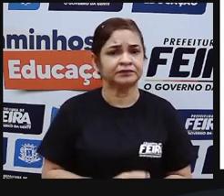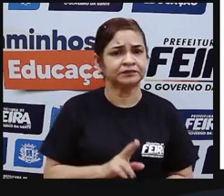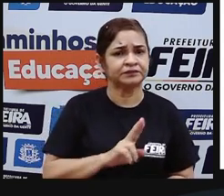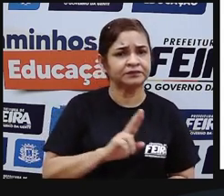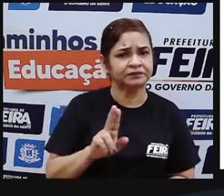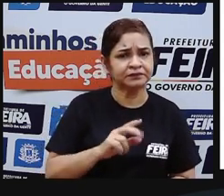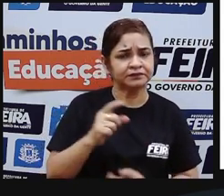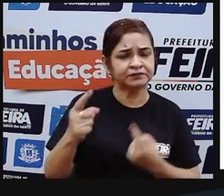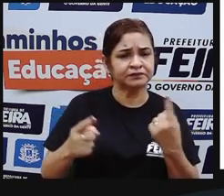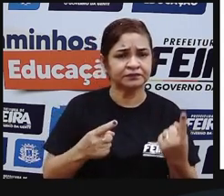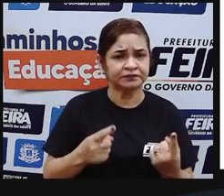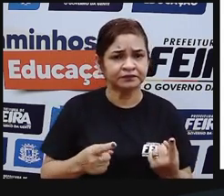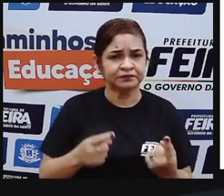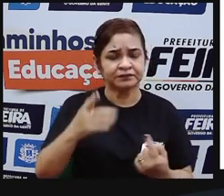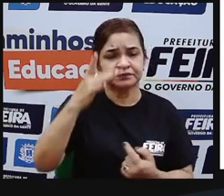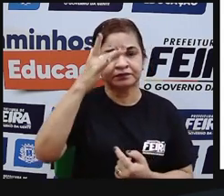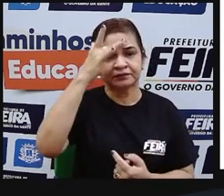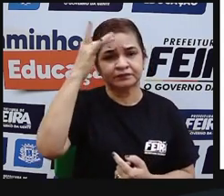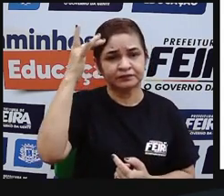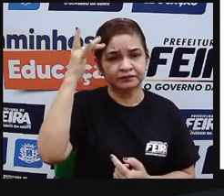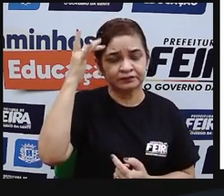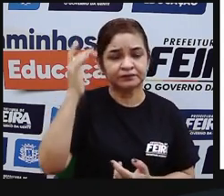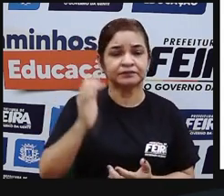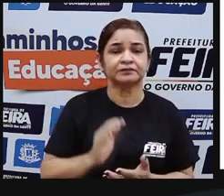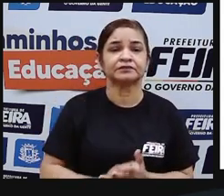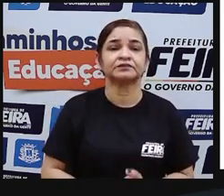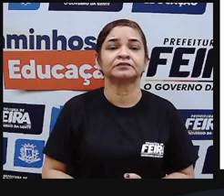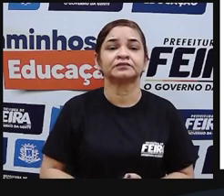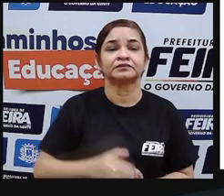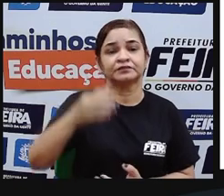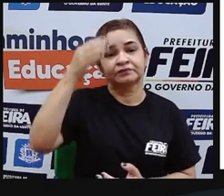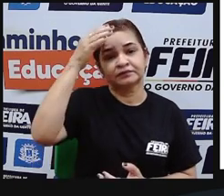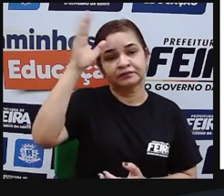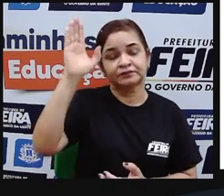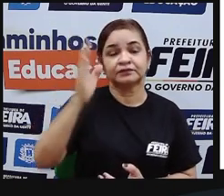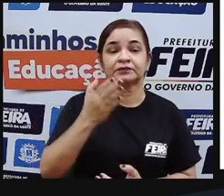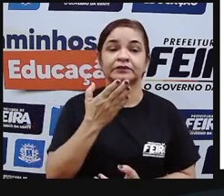que são nomes próprios da cultura indígena